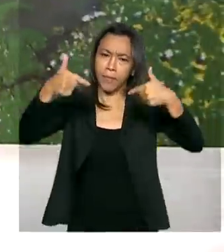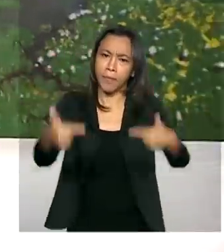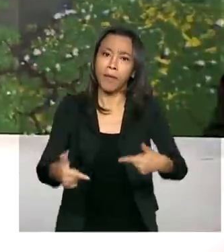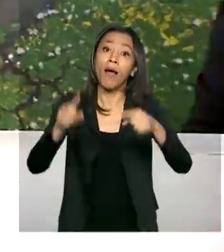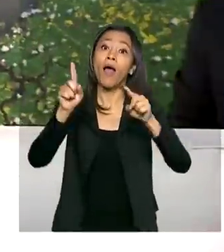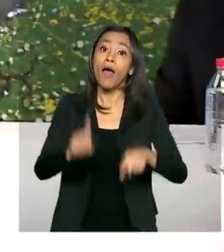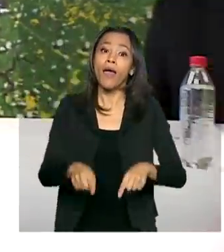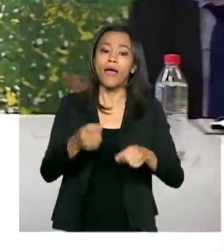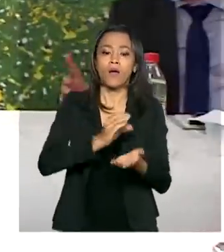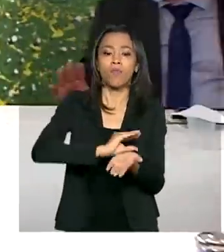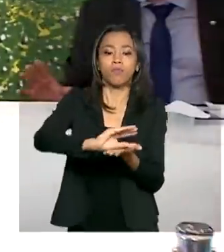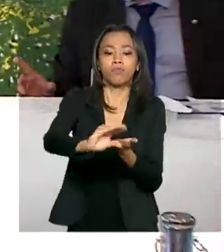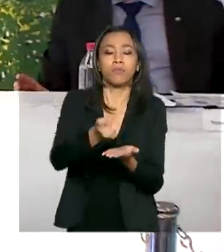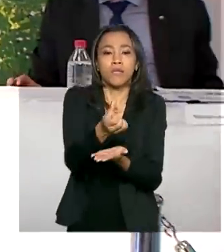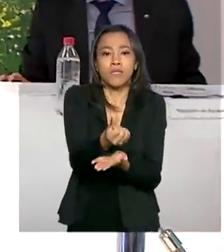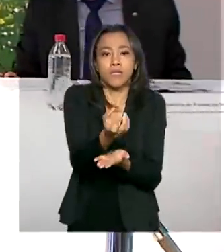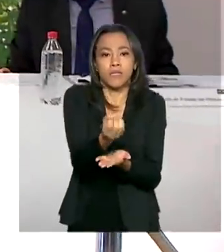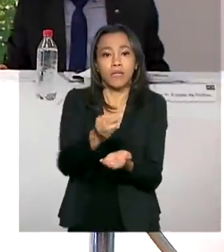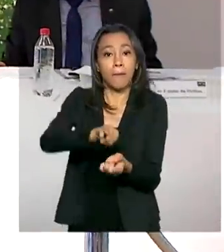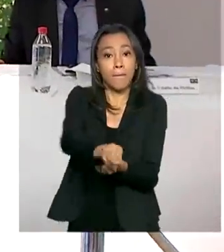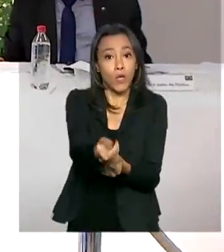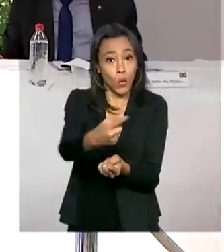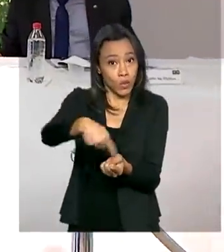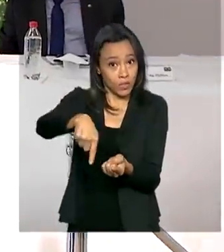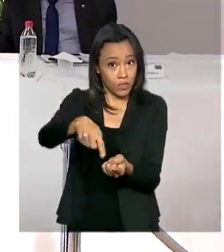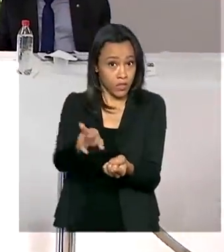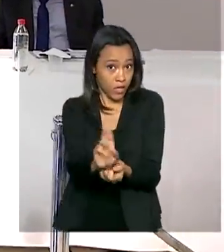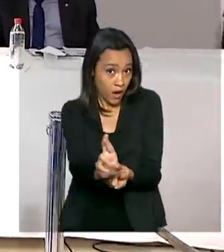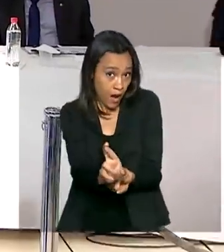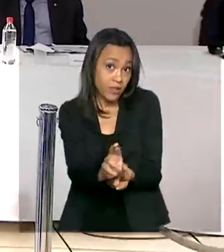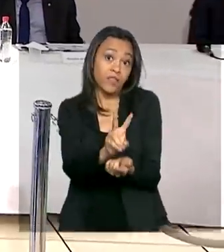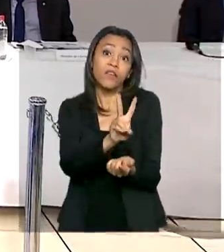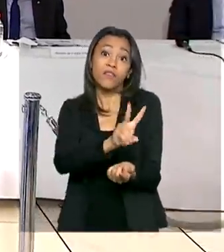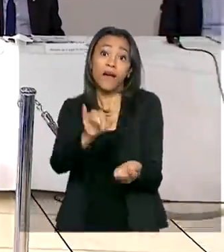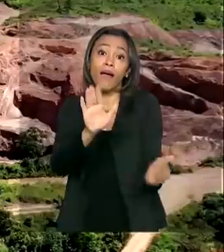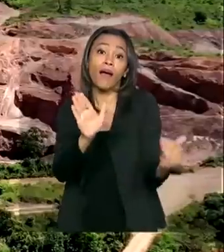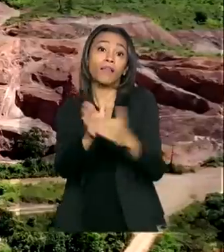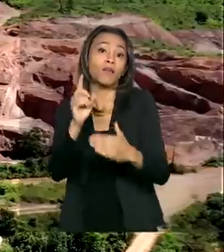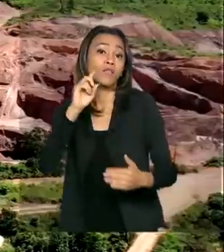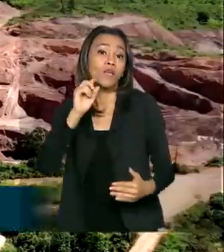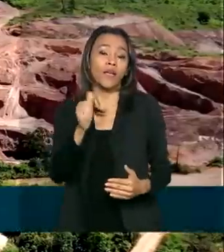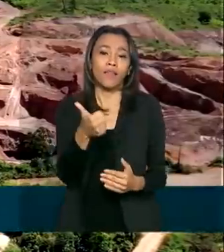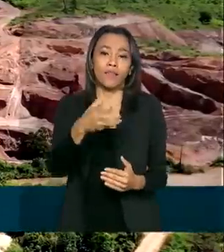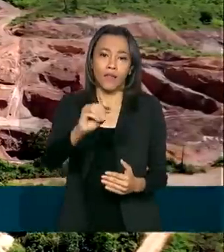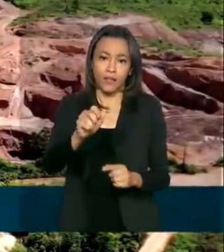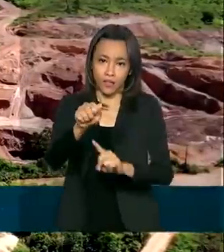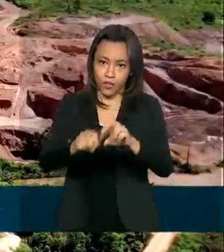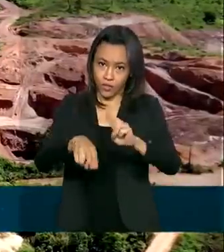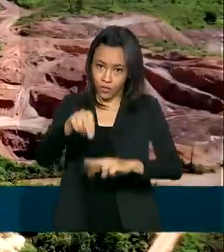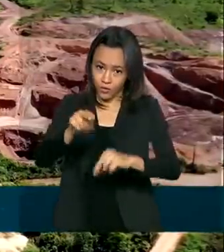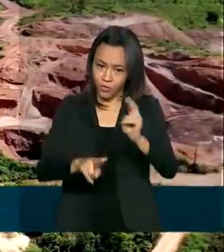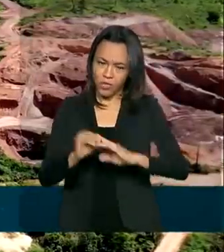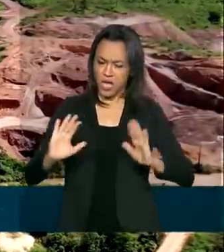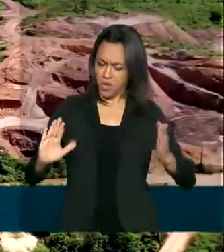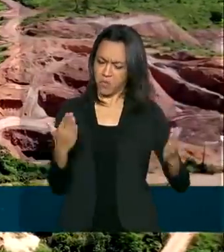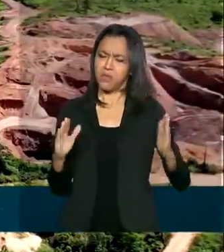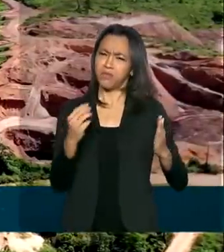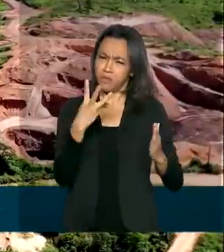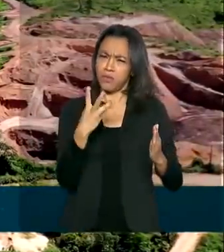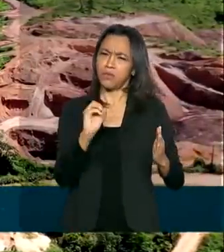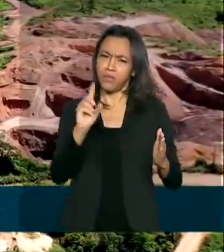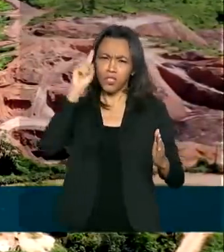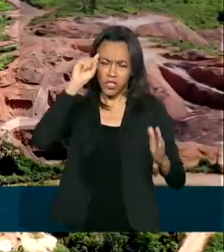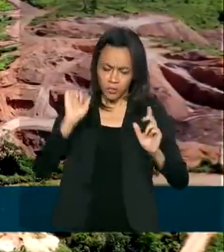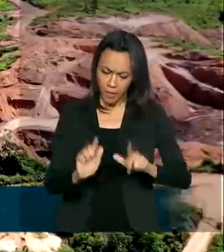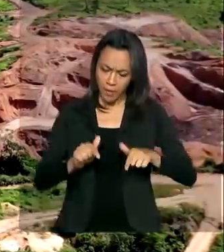60 milhões de reais e ela deve ir até 10 de junho. Serão, a princípio, 30 dias de trabalho